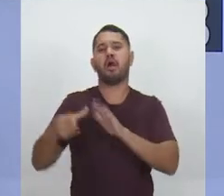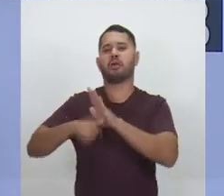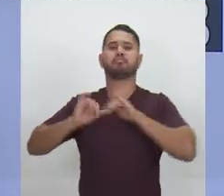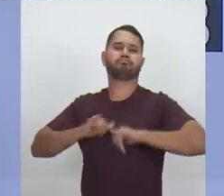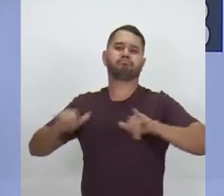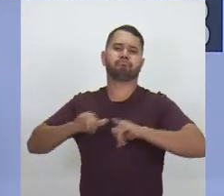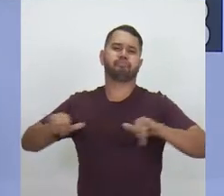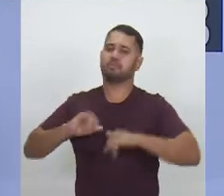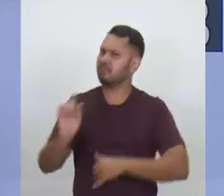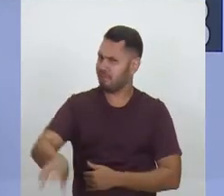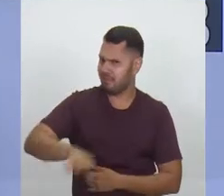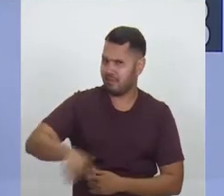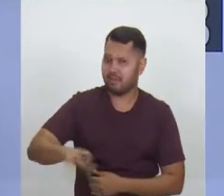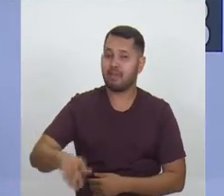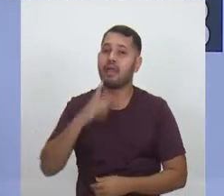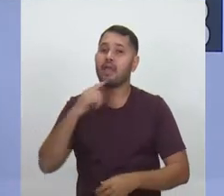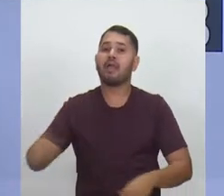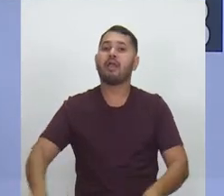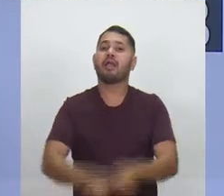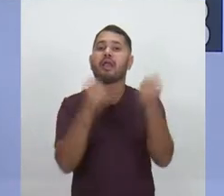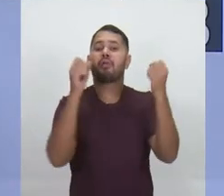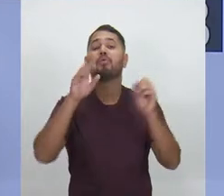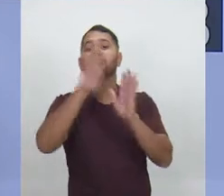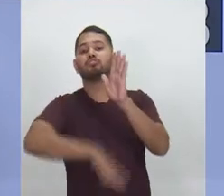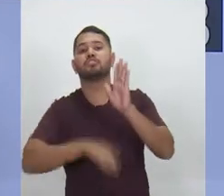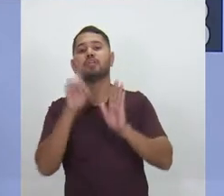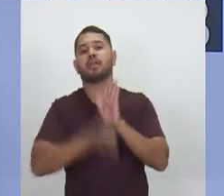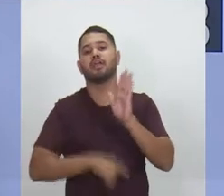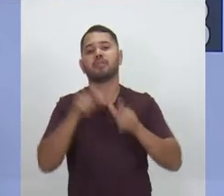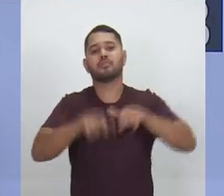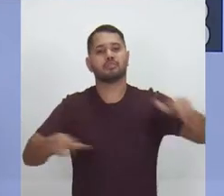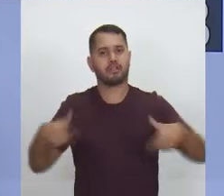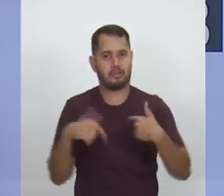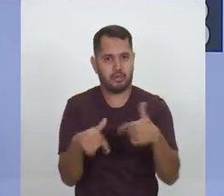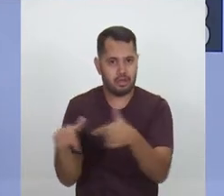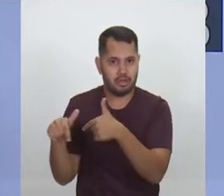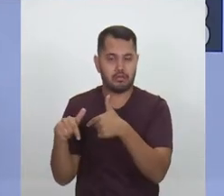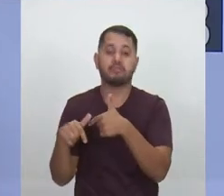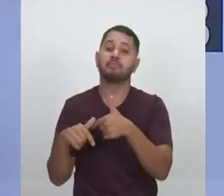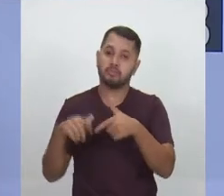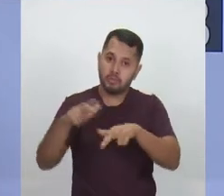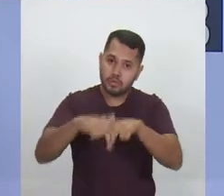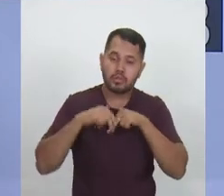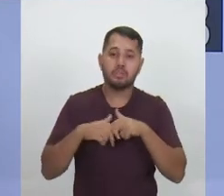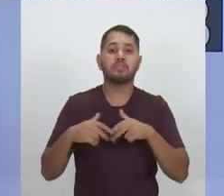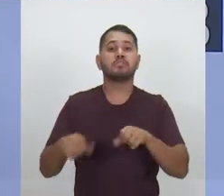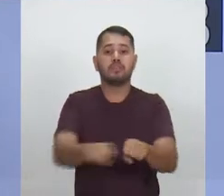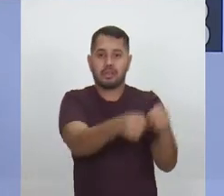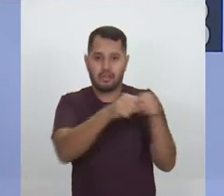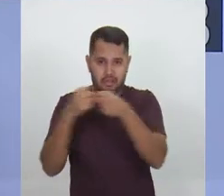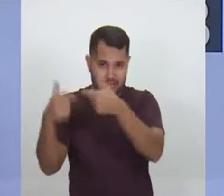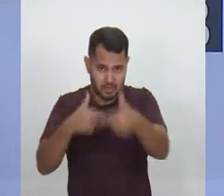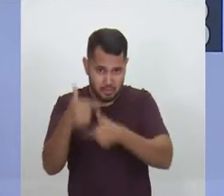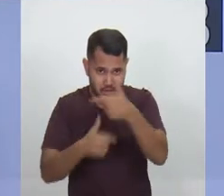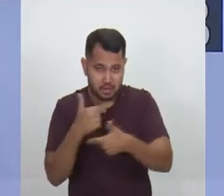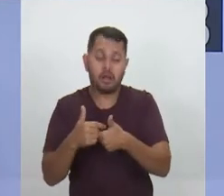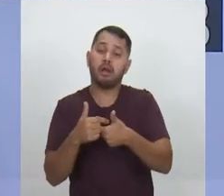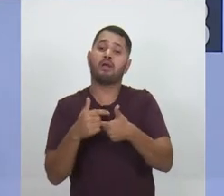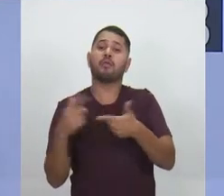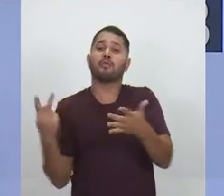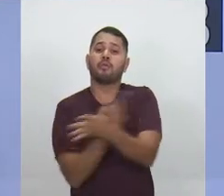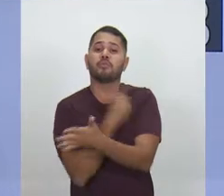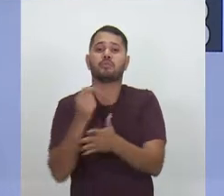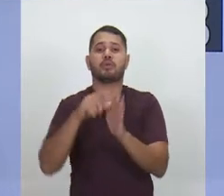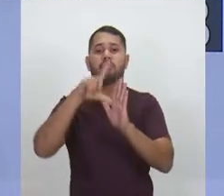contrário, ela serviu para tirar direito dos trabalhadores e ela serviu com isso. Ao precarizar o trabalho, ela fez com que